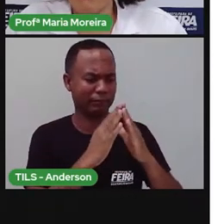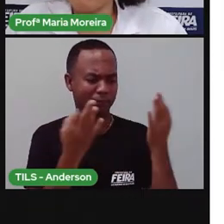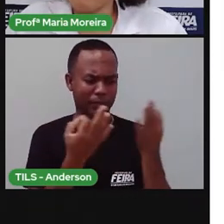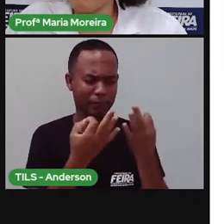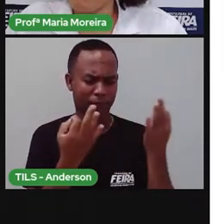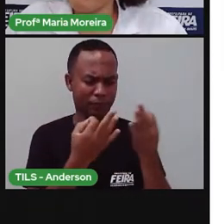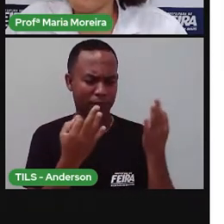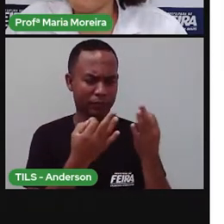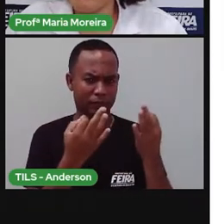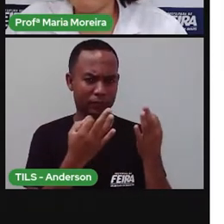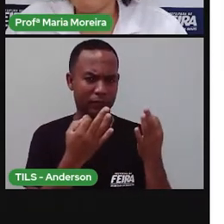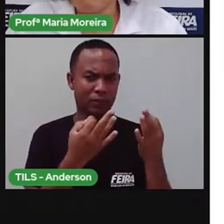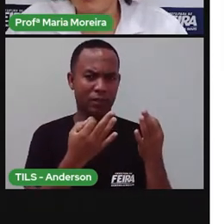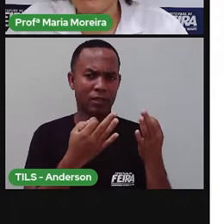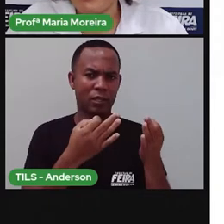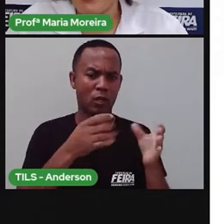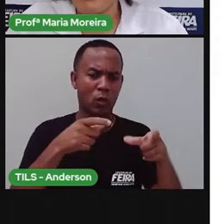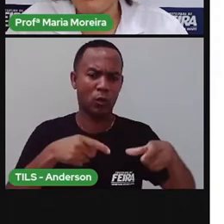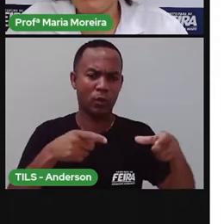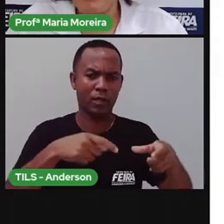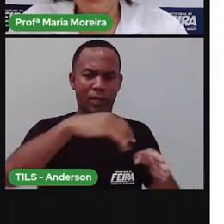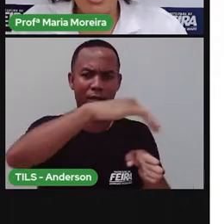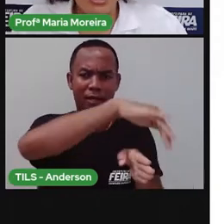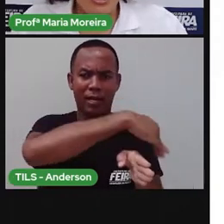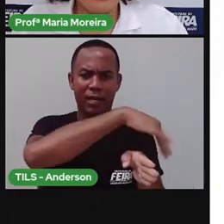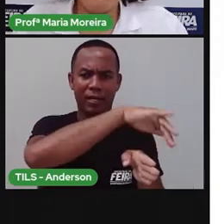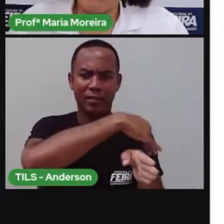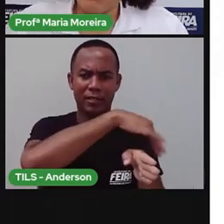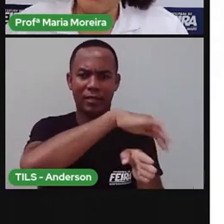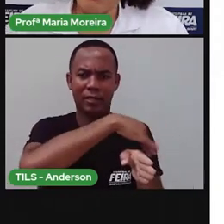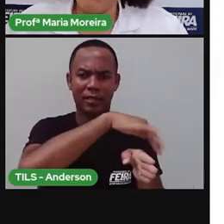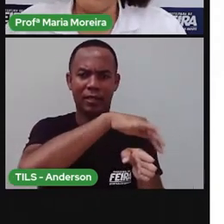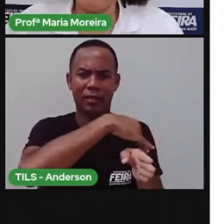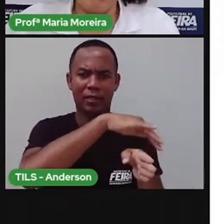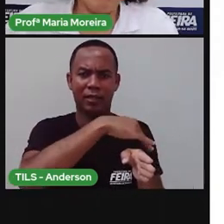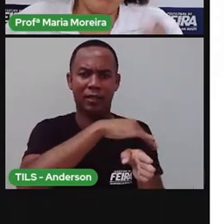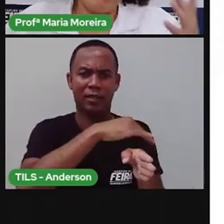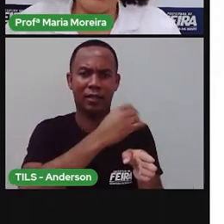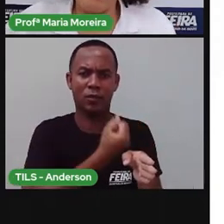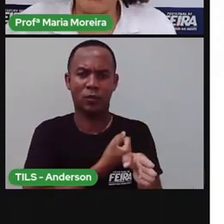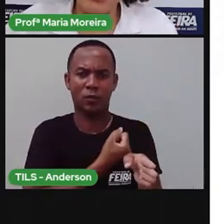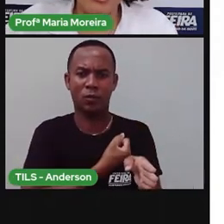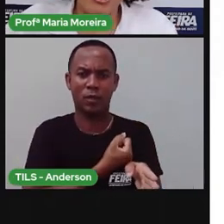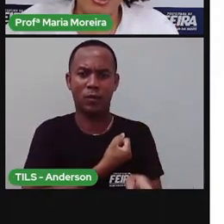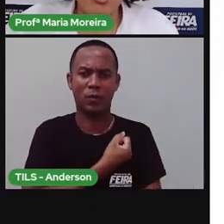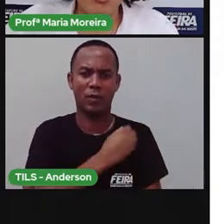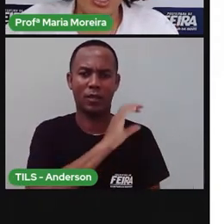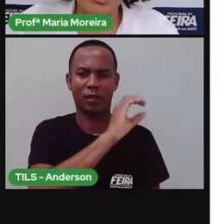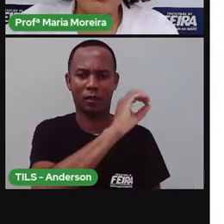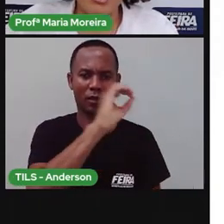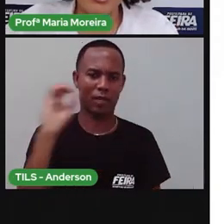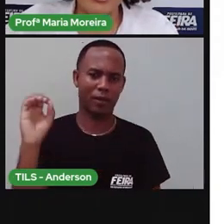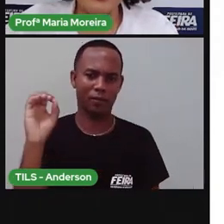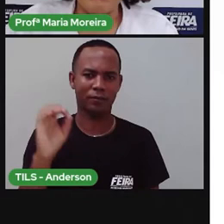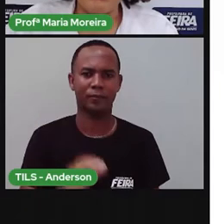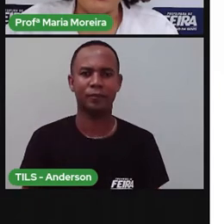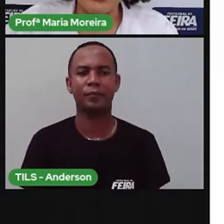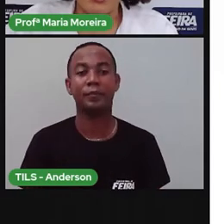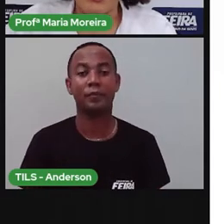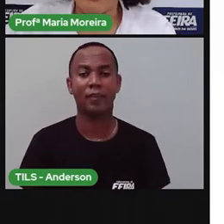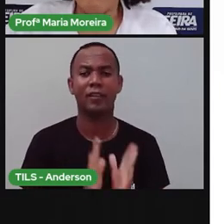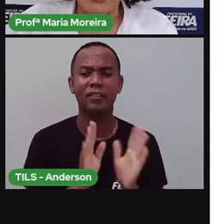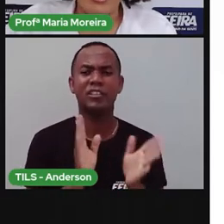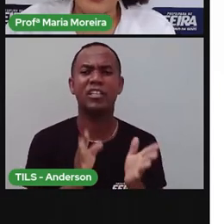Na Rua dos Bobos, número zero. Eu acredito que a maioria de vocês já tenha escutado, né? Essa